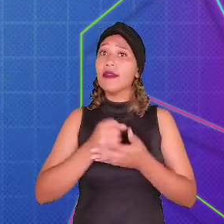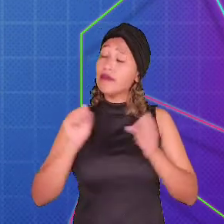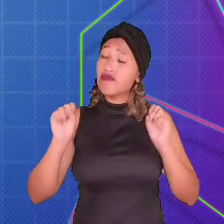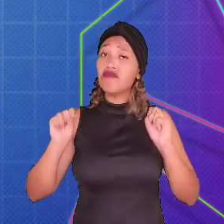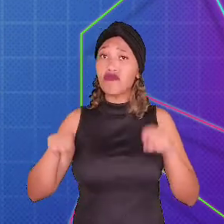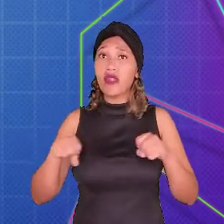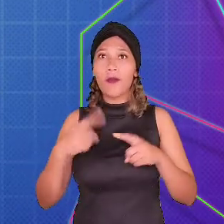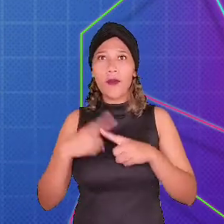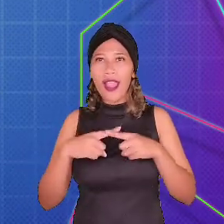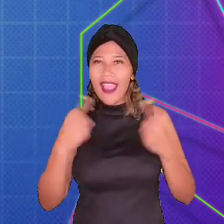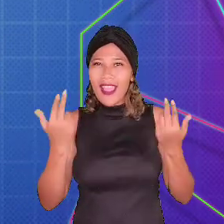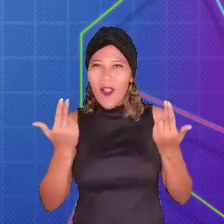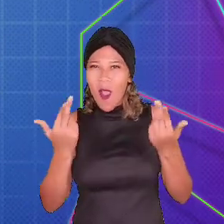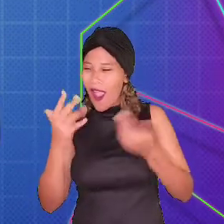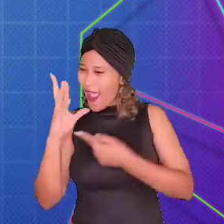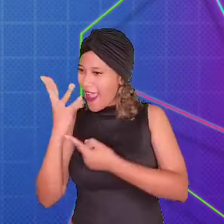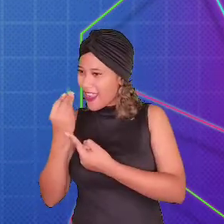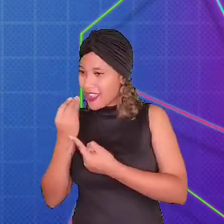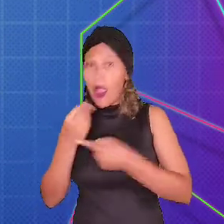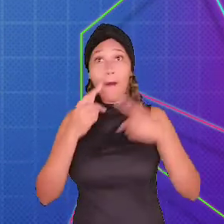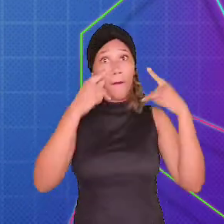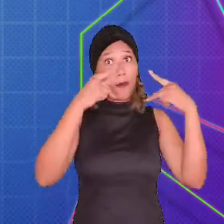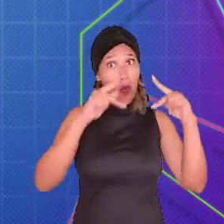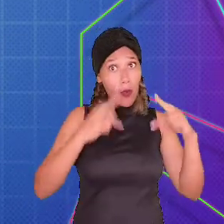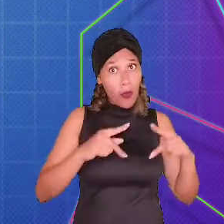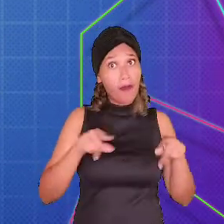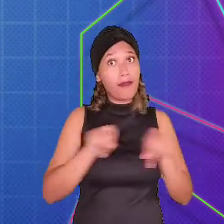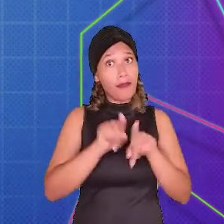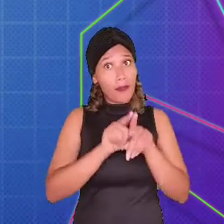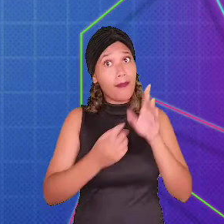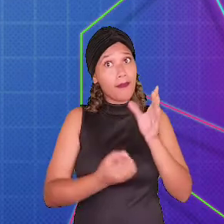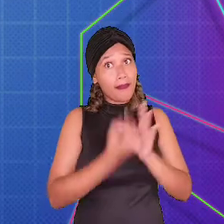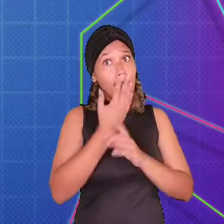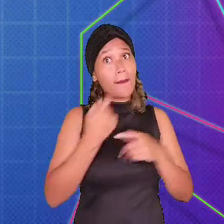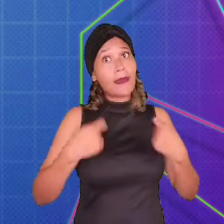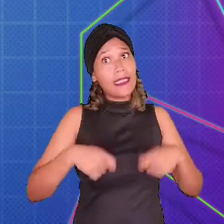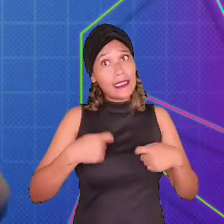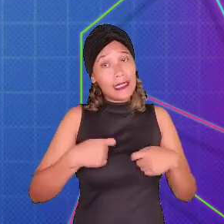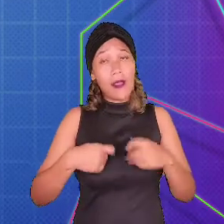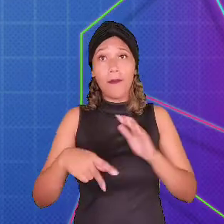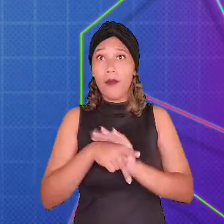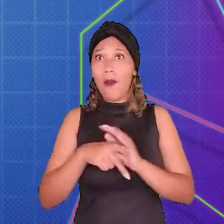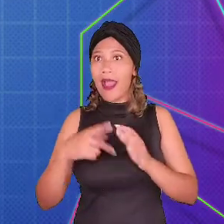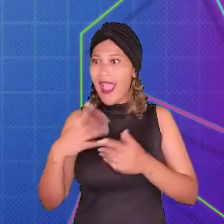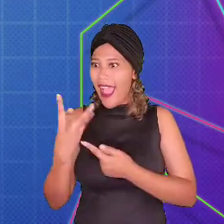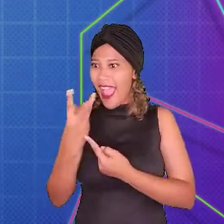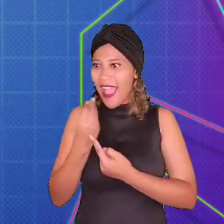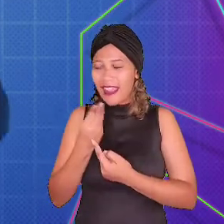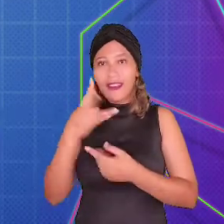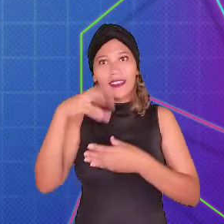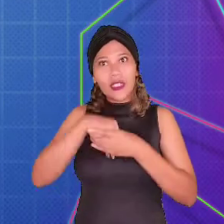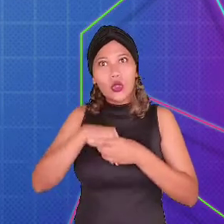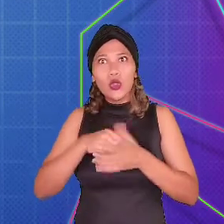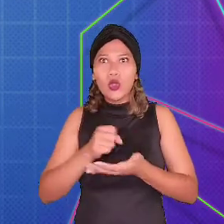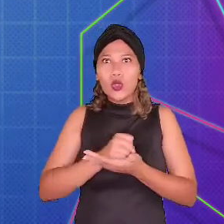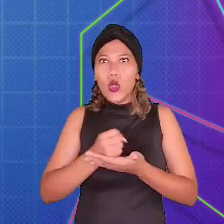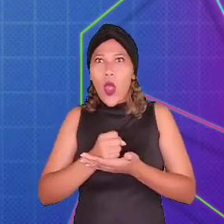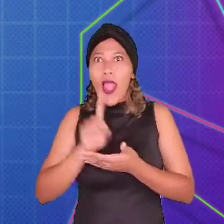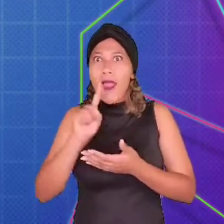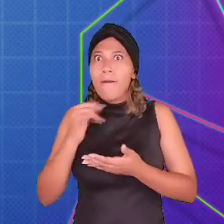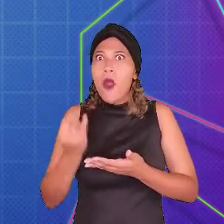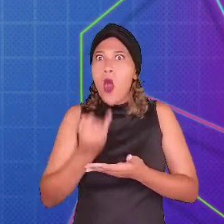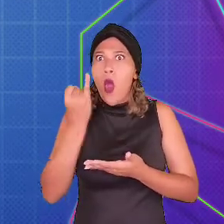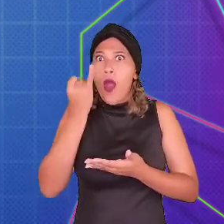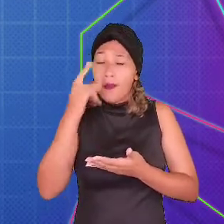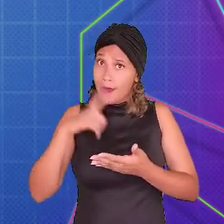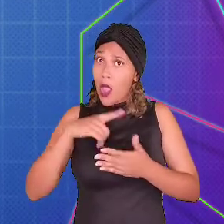Isso porque, assim como a arte, a programação também precisa ser criada. A arte dentro do jogo é tão importante